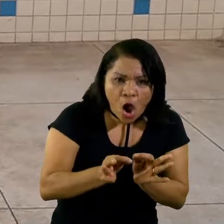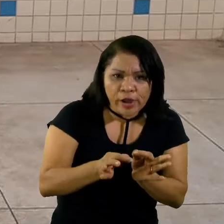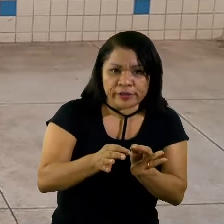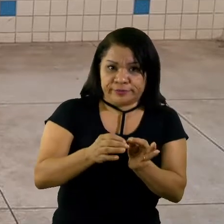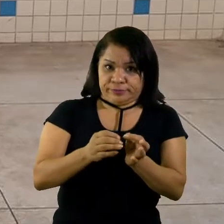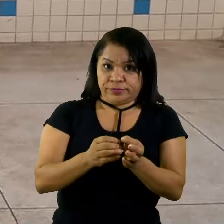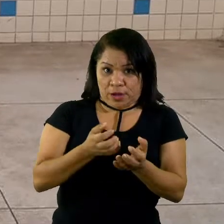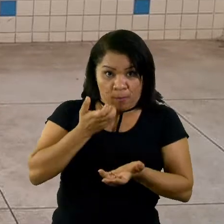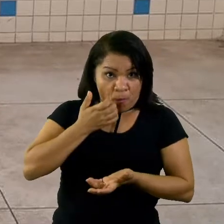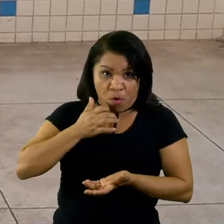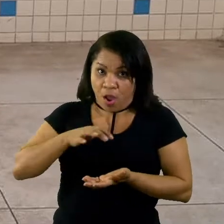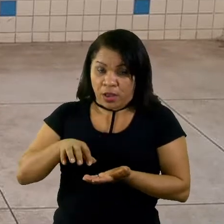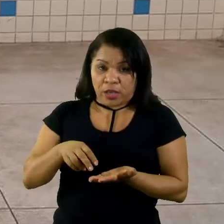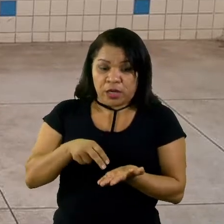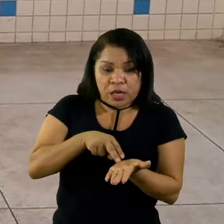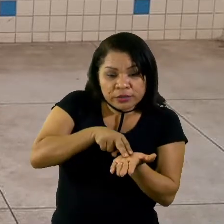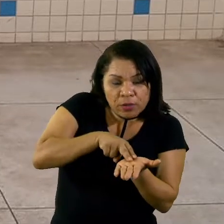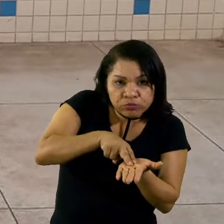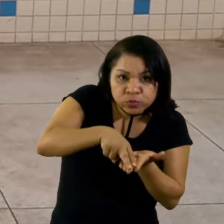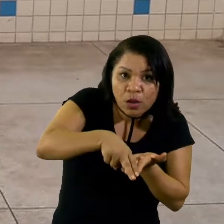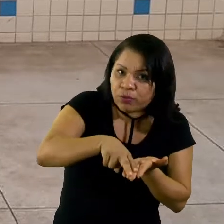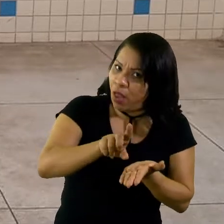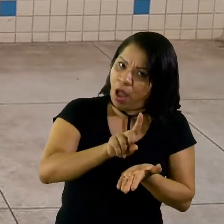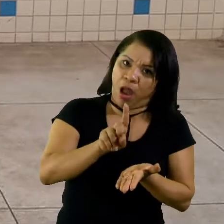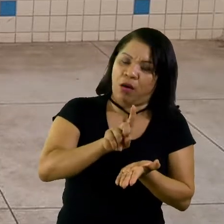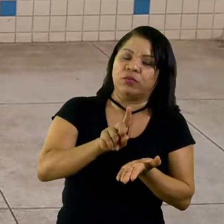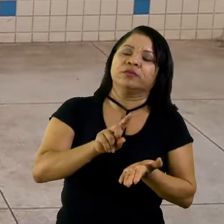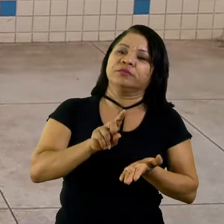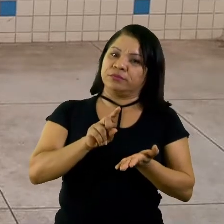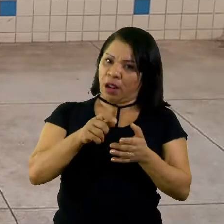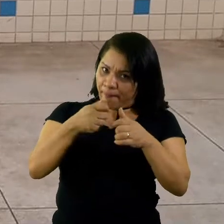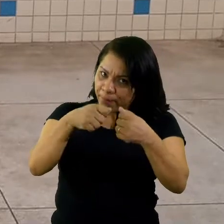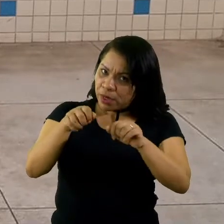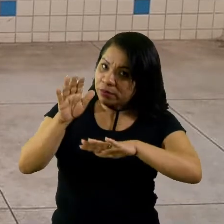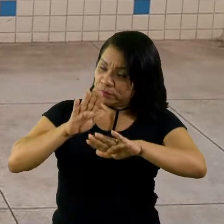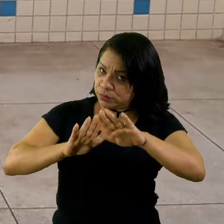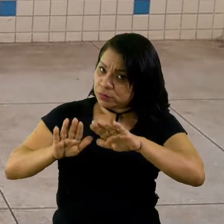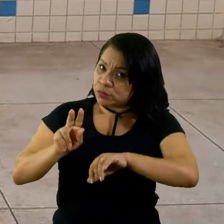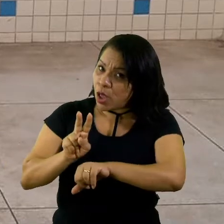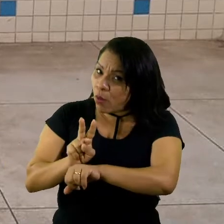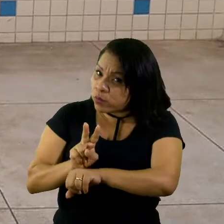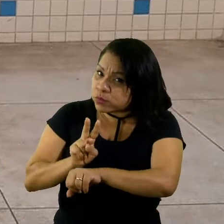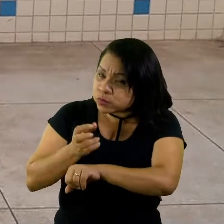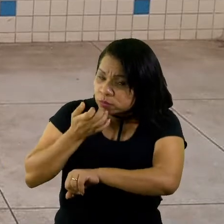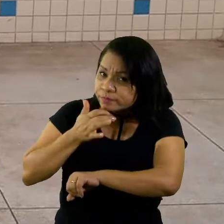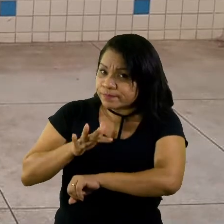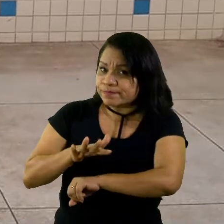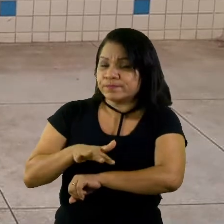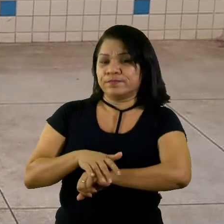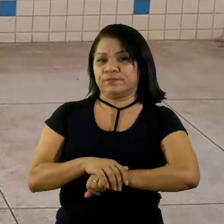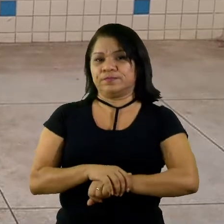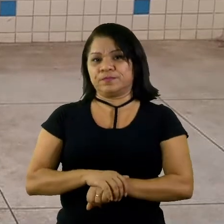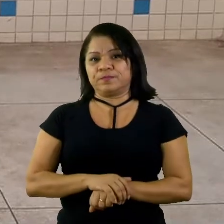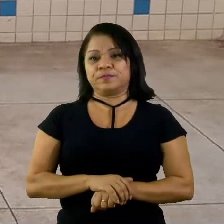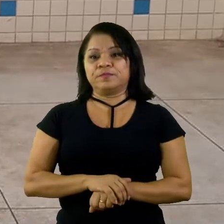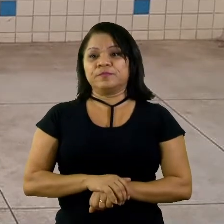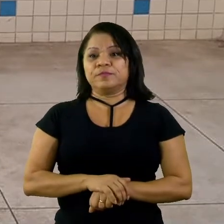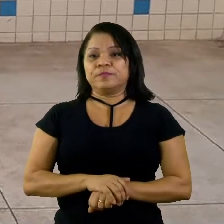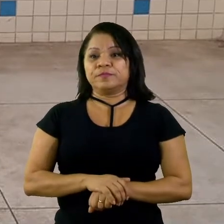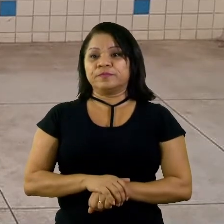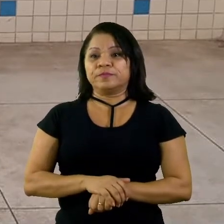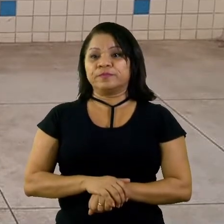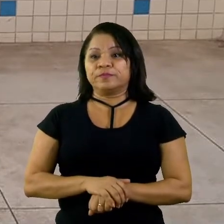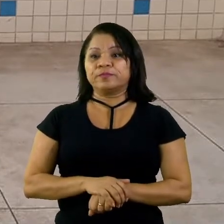escorregar. É importante lembrar do cuidado com a criança. Vamos lá! Mas primeiro, eu vou